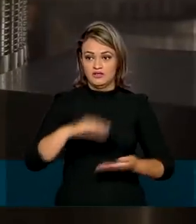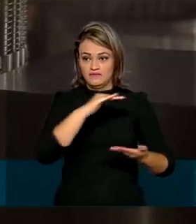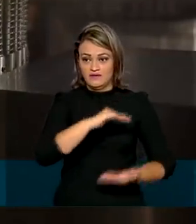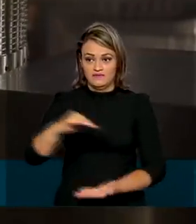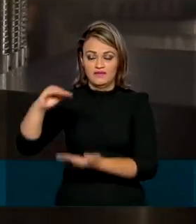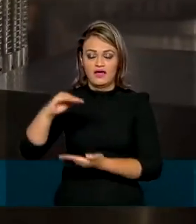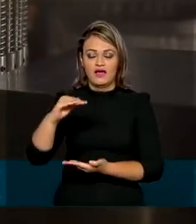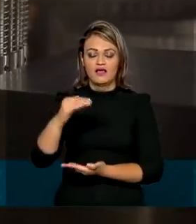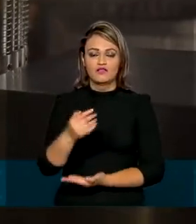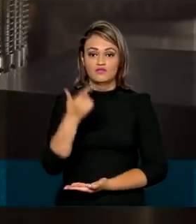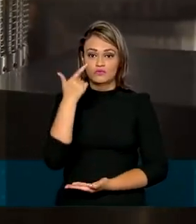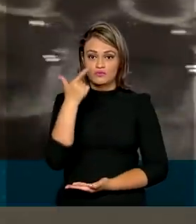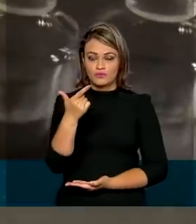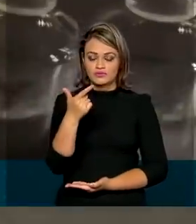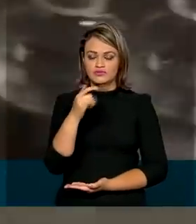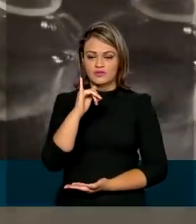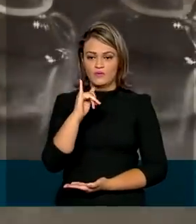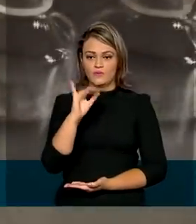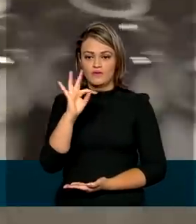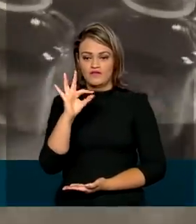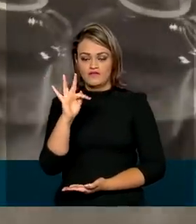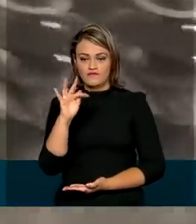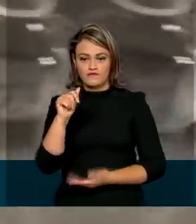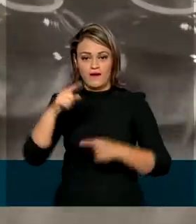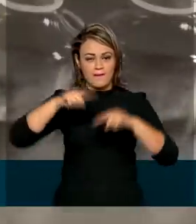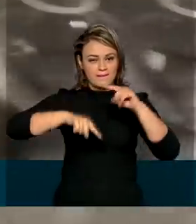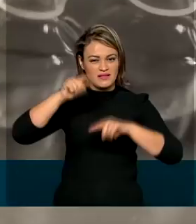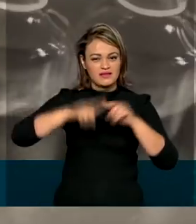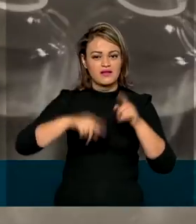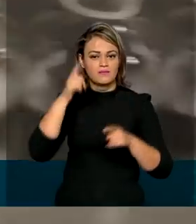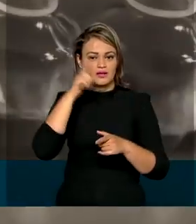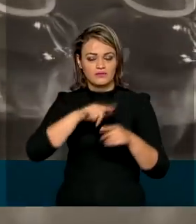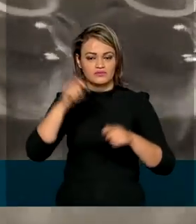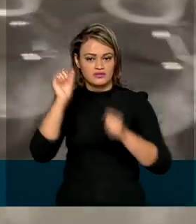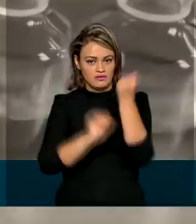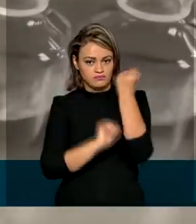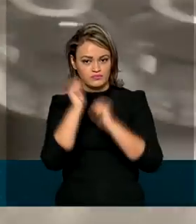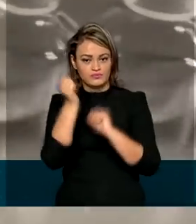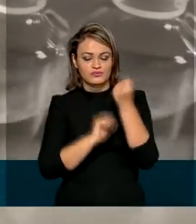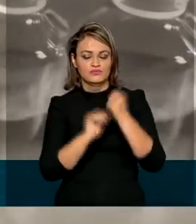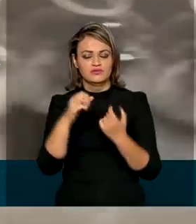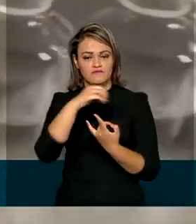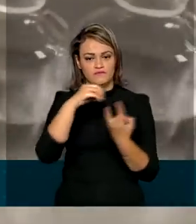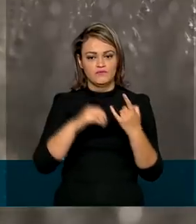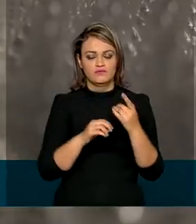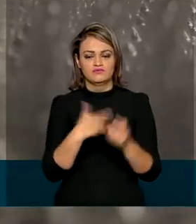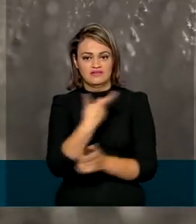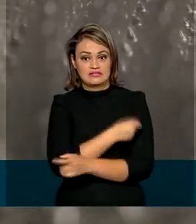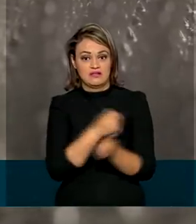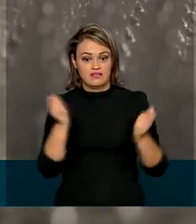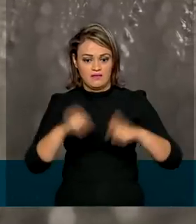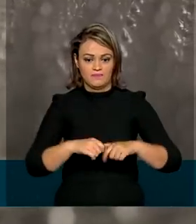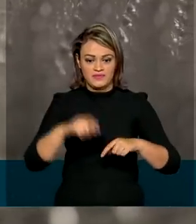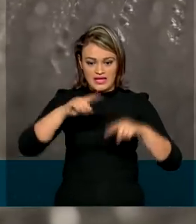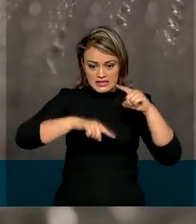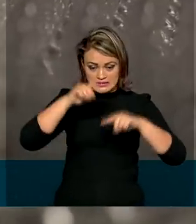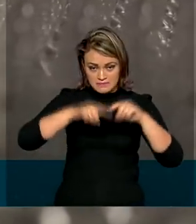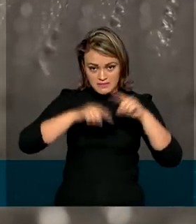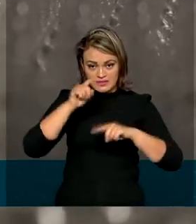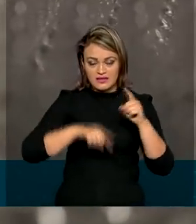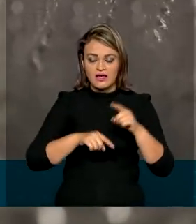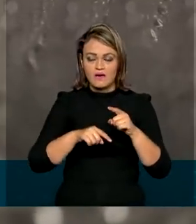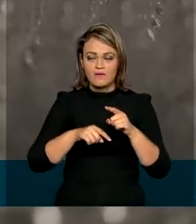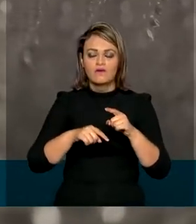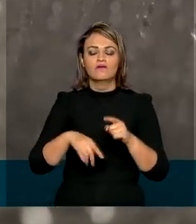dois lotes com IFA, matéria-prima para a montagem da vacina pela Fiocruz. O insumo comprado, segundo